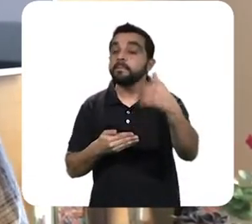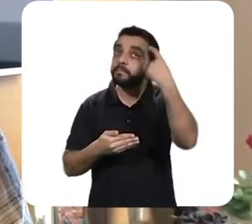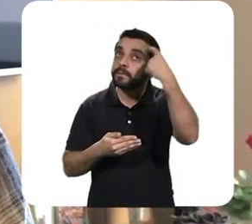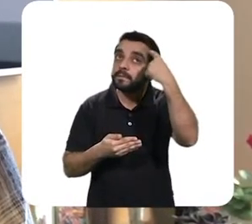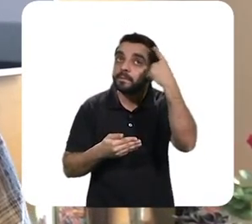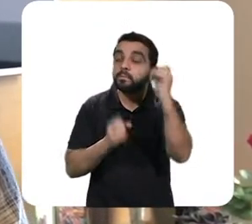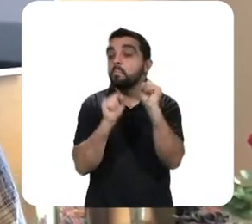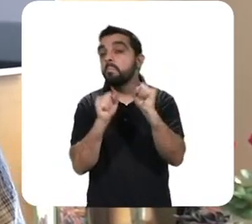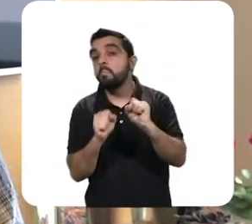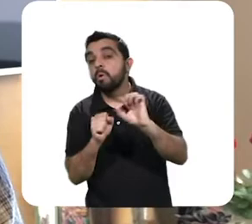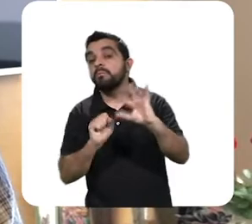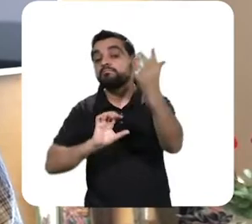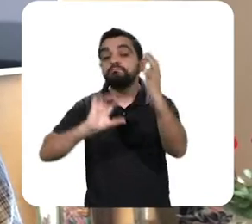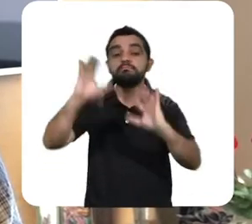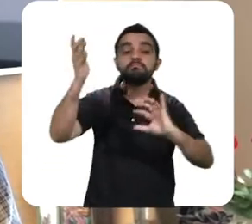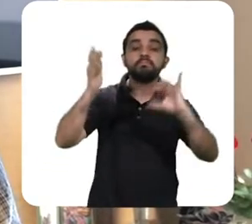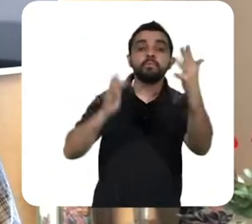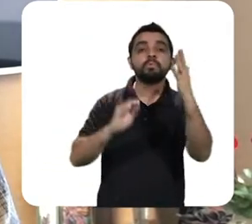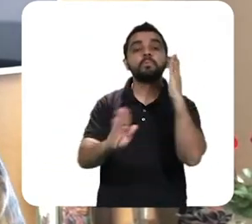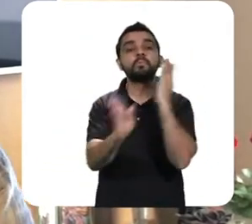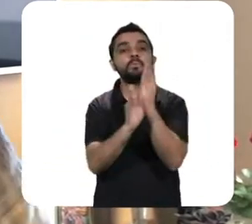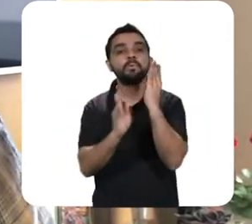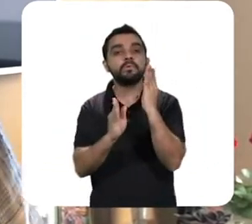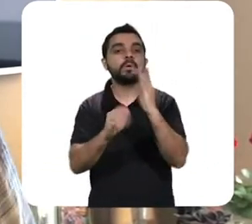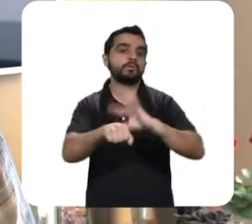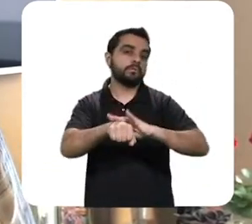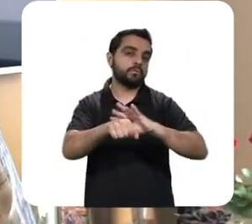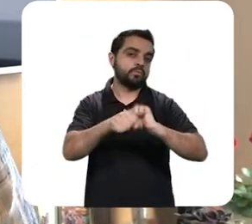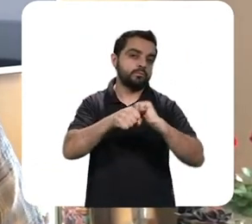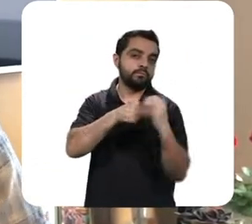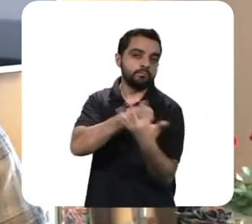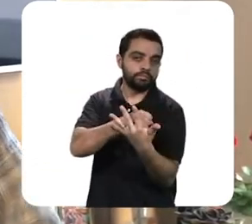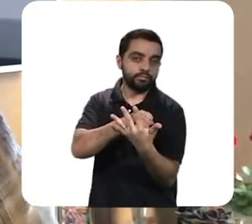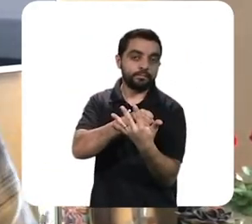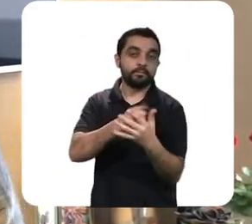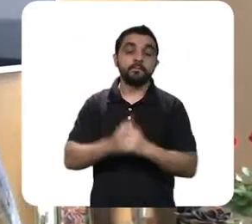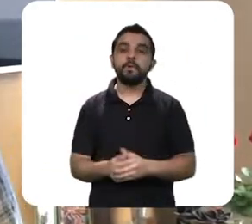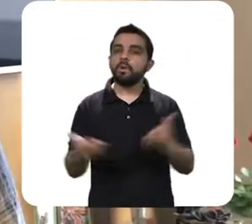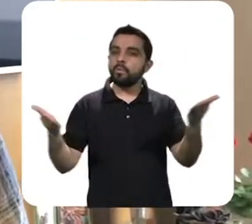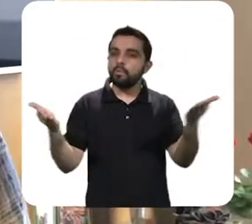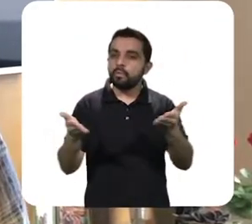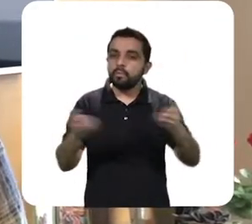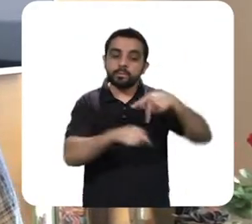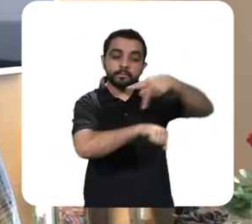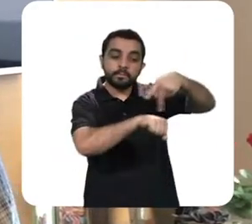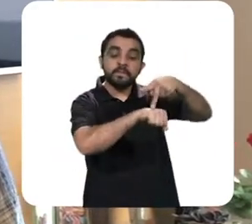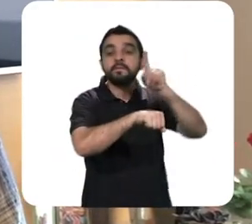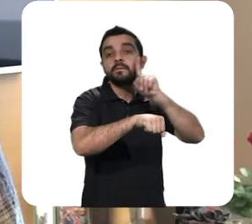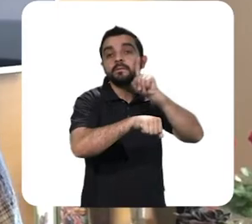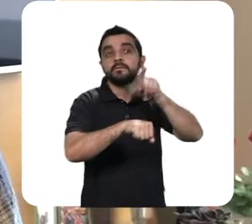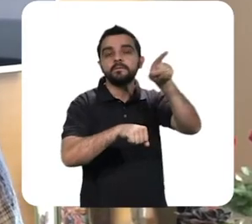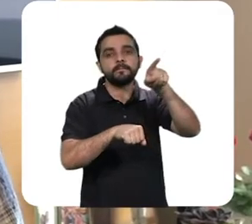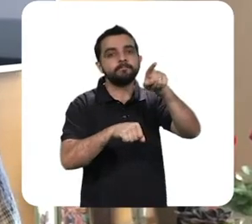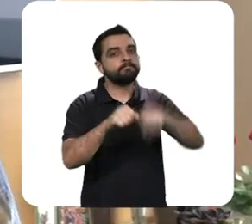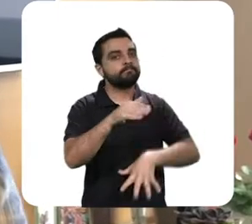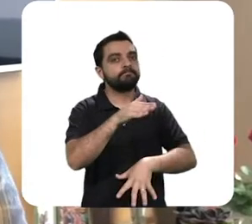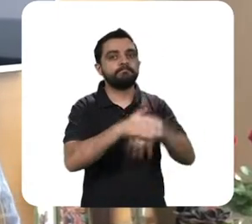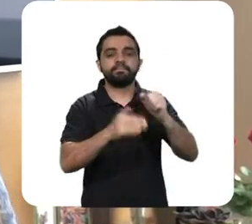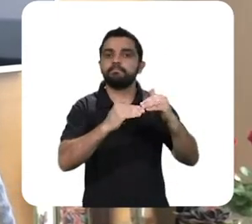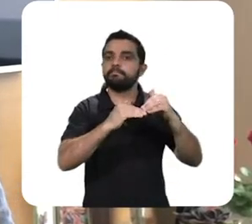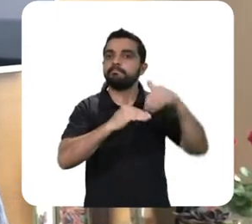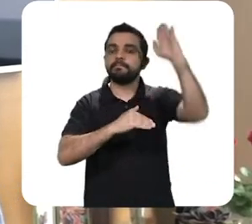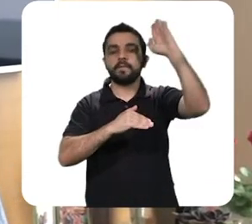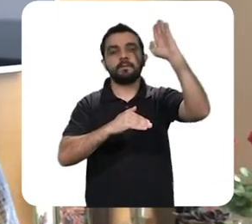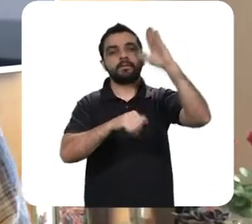da pandemia do novo coronavírus. Eles colocam outras questões das razões pelas quais os Estados Unidos são hoje o país que